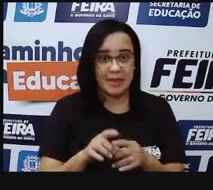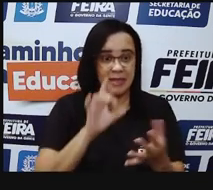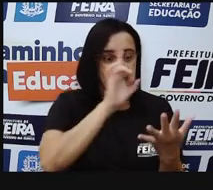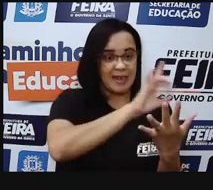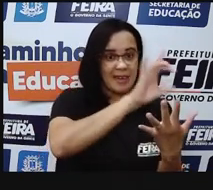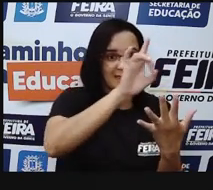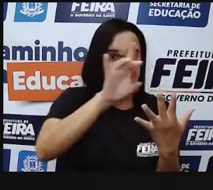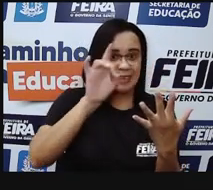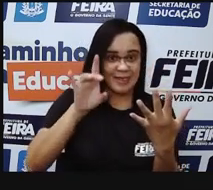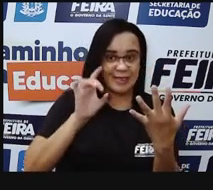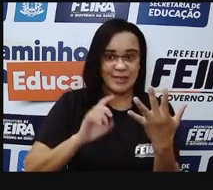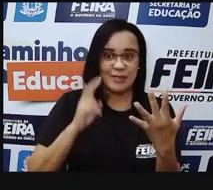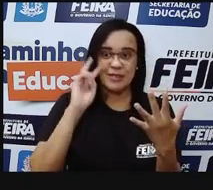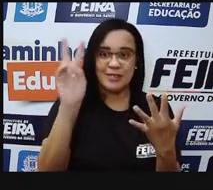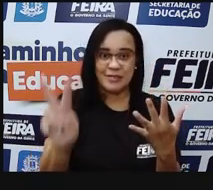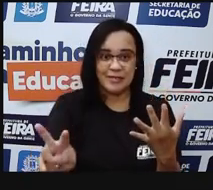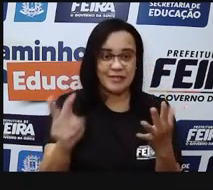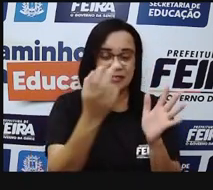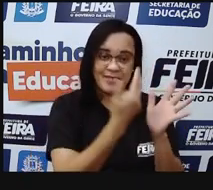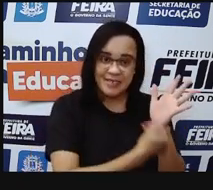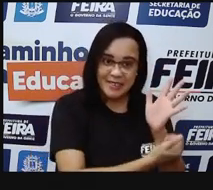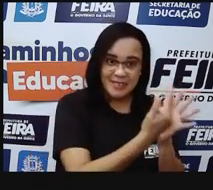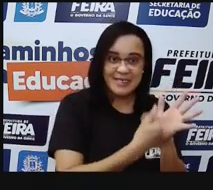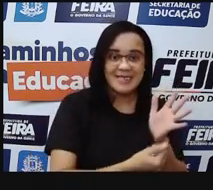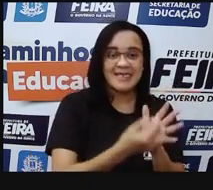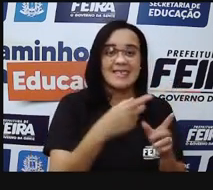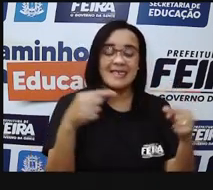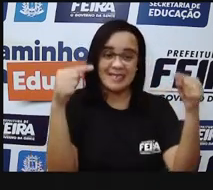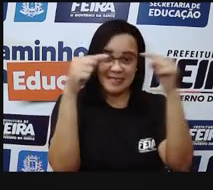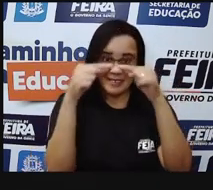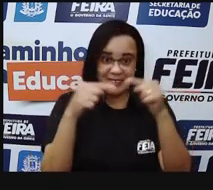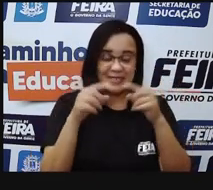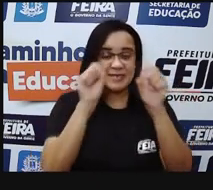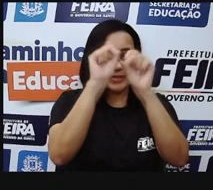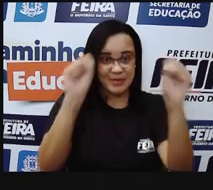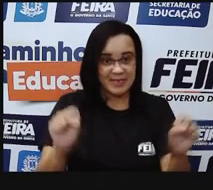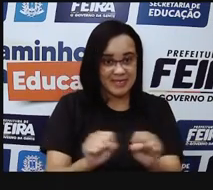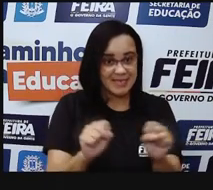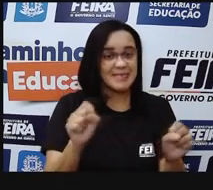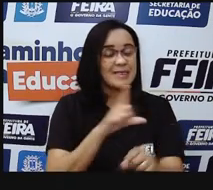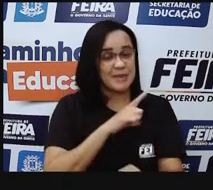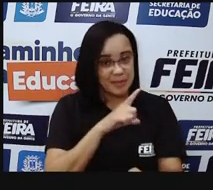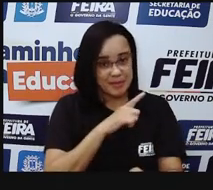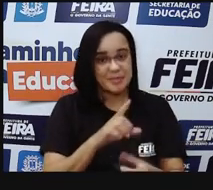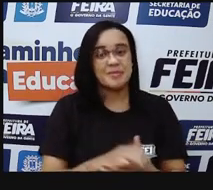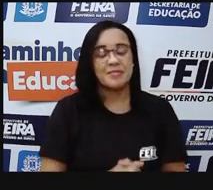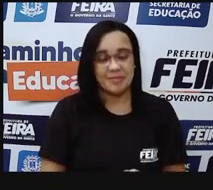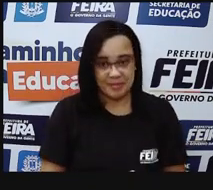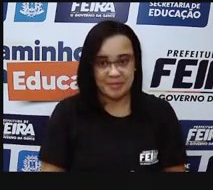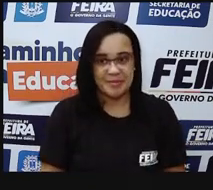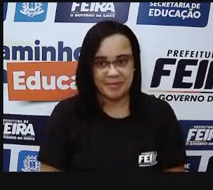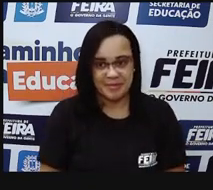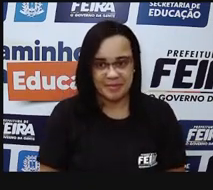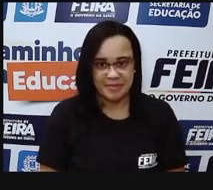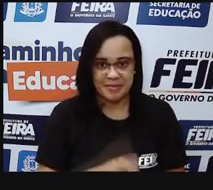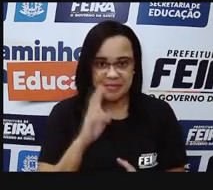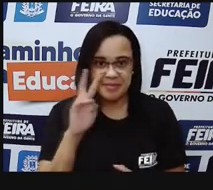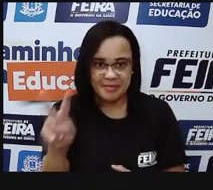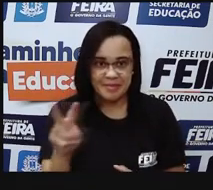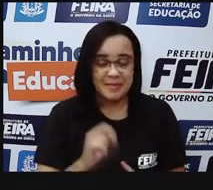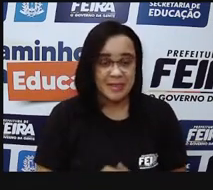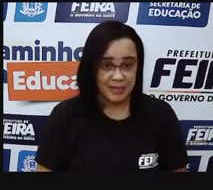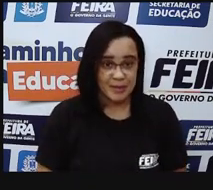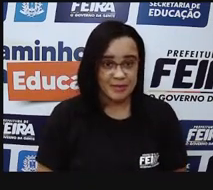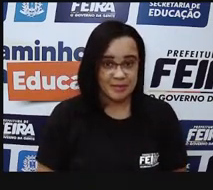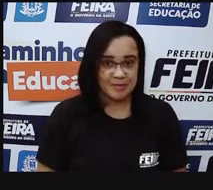né? Na máquina fotográfica, nós temos a nossa pupila que vai regular essa entrada e saída de luz, né? Quantidade de luz,